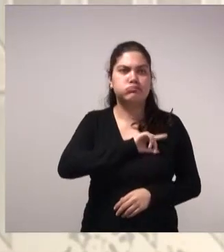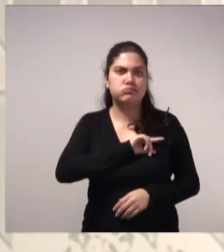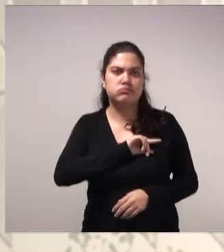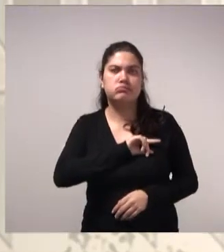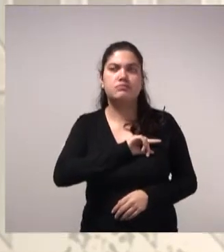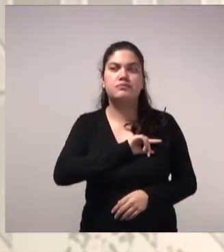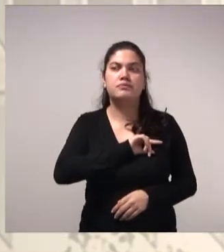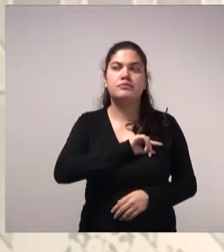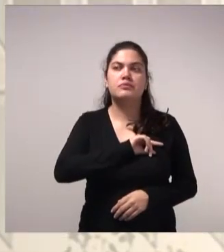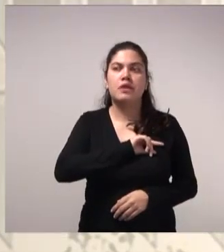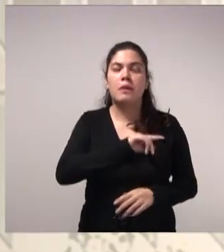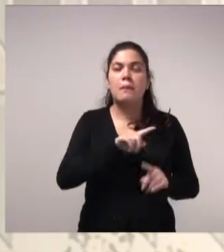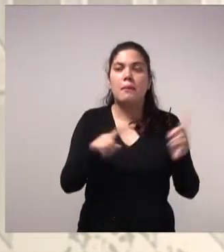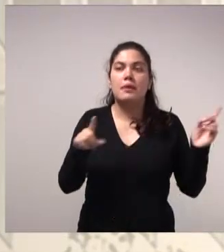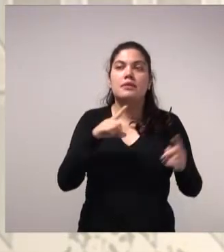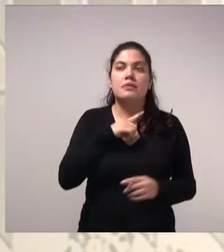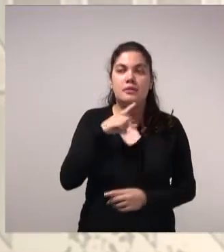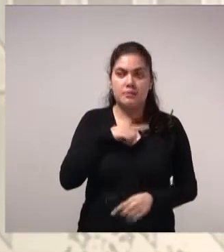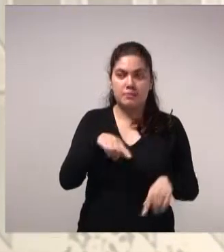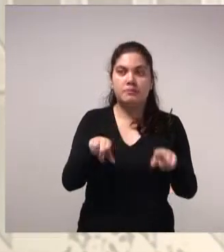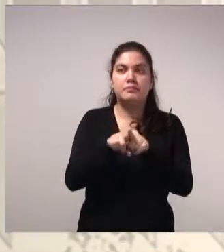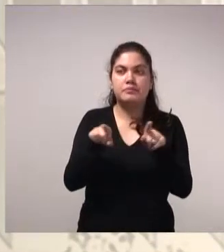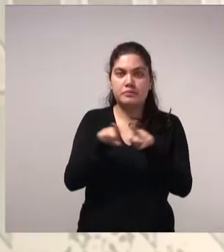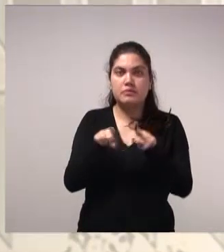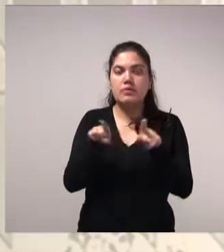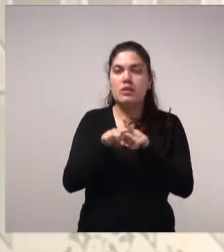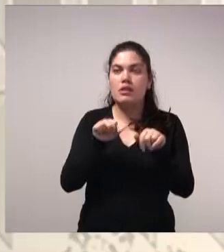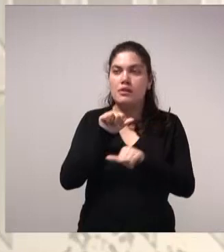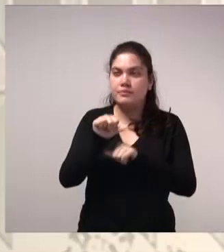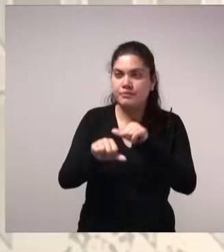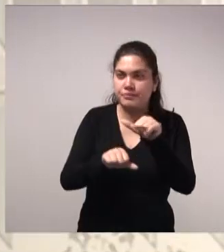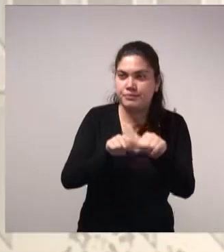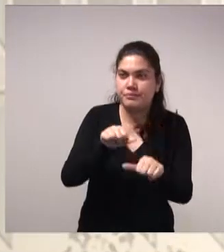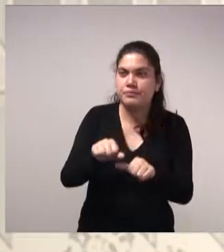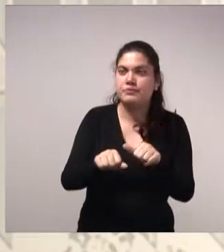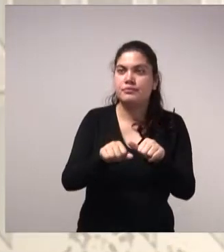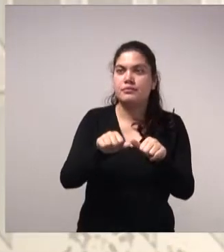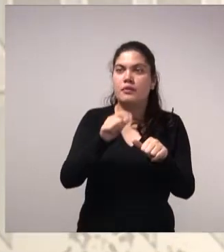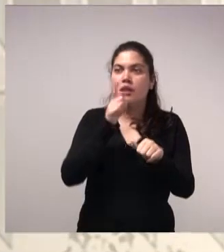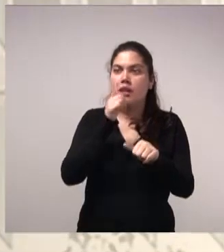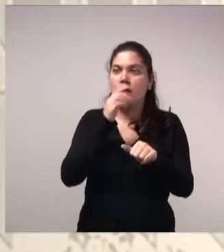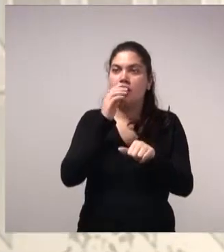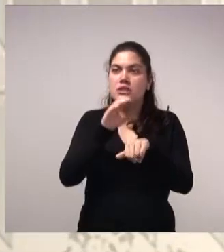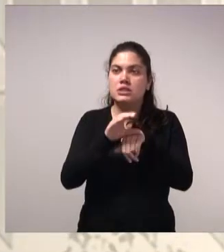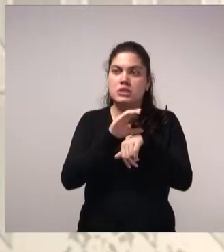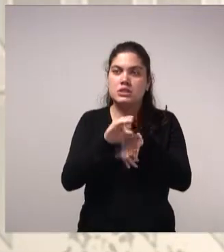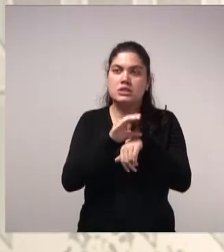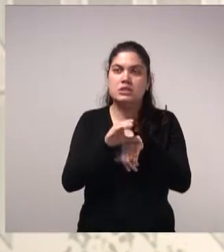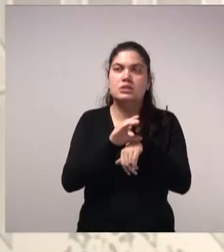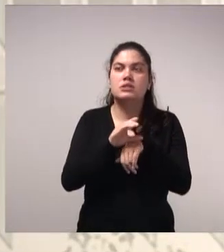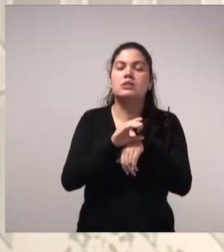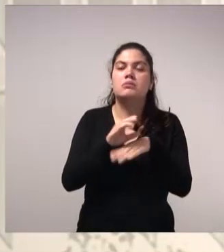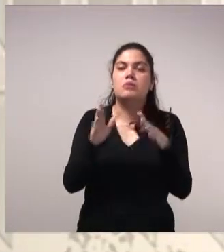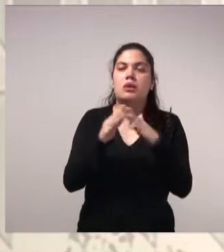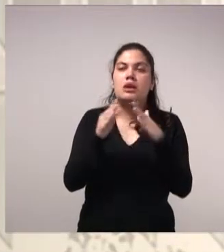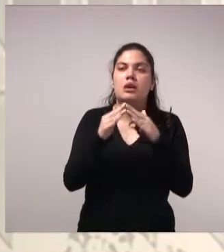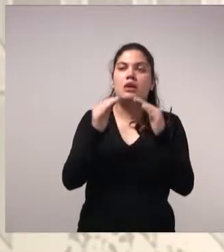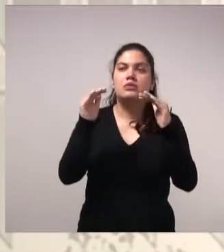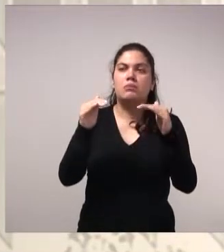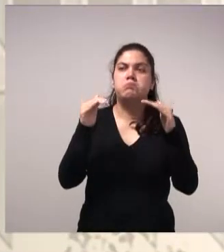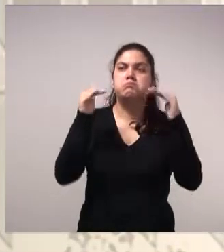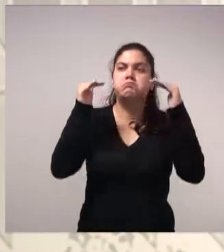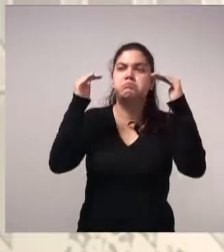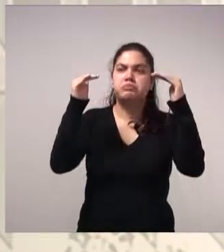Mas, nós temos também os sistemas de desvio de águas cinzas para residências de alto padrão, porque eles têm um quintal,